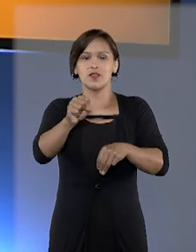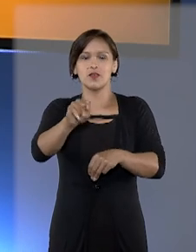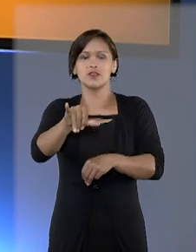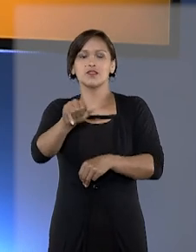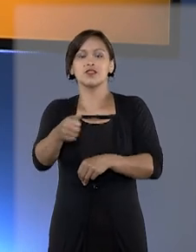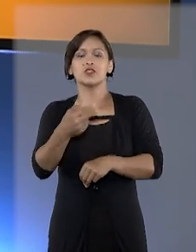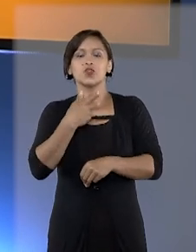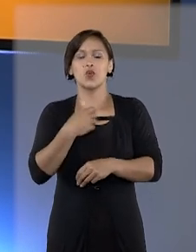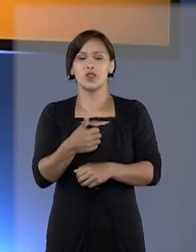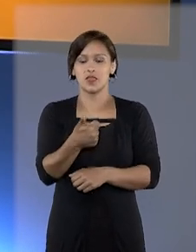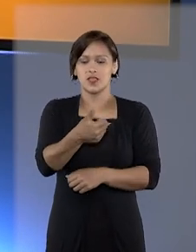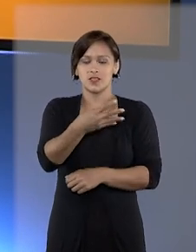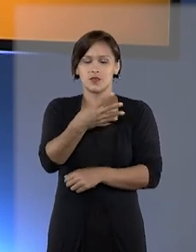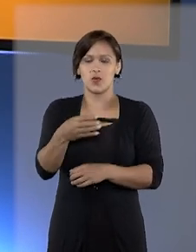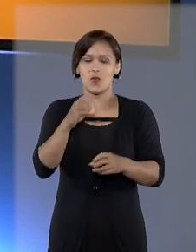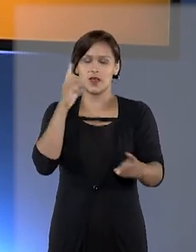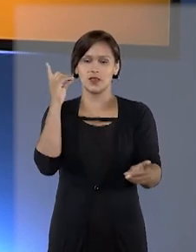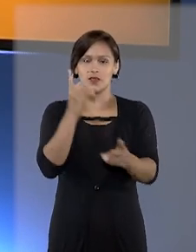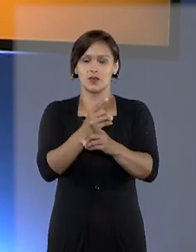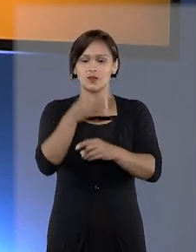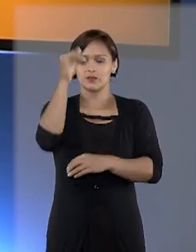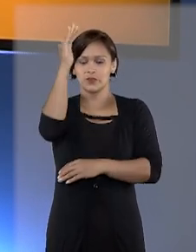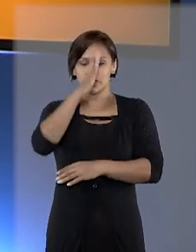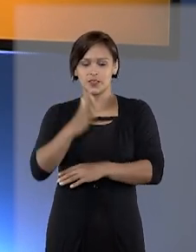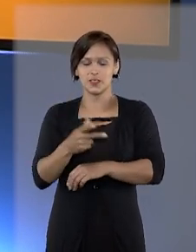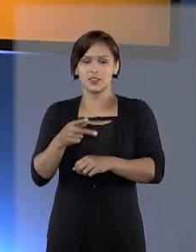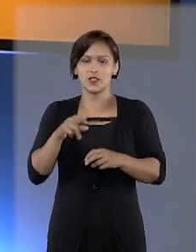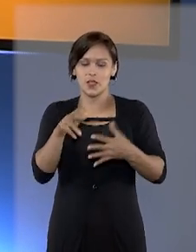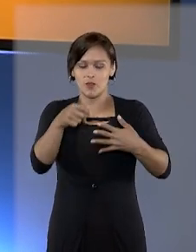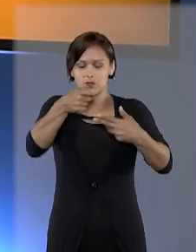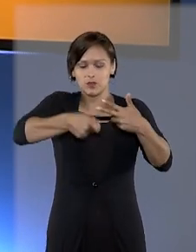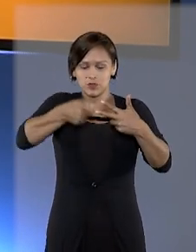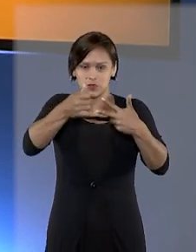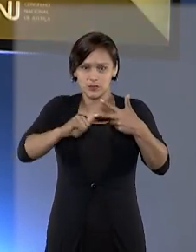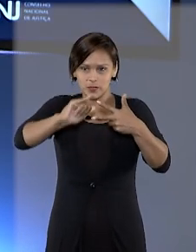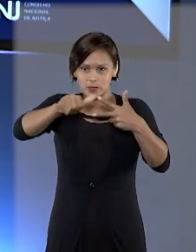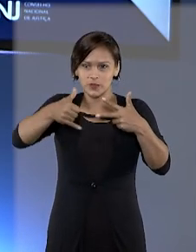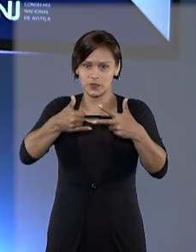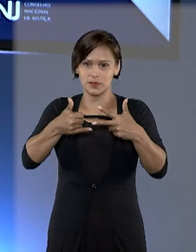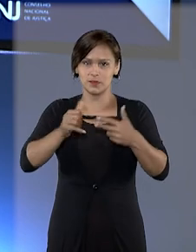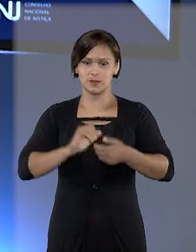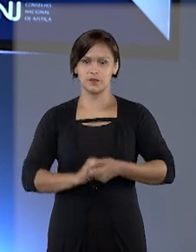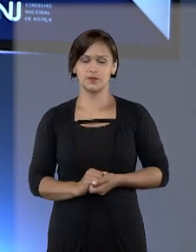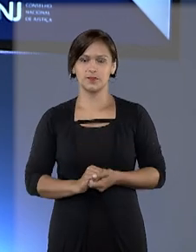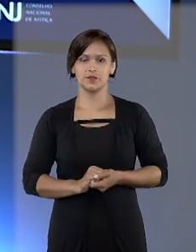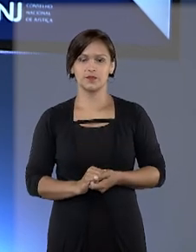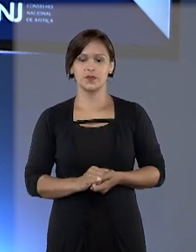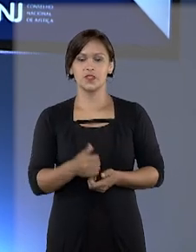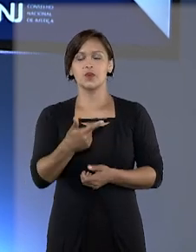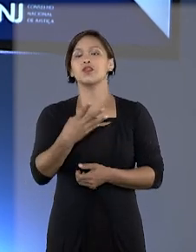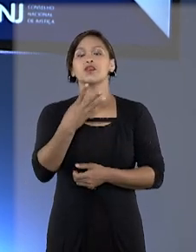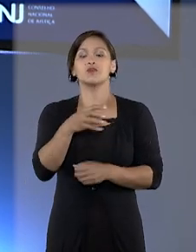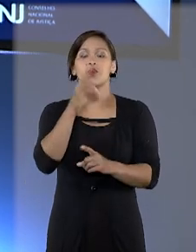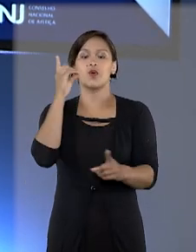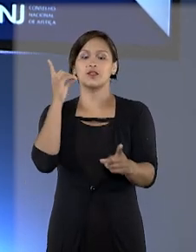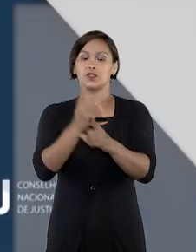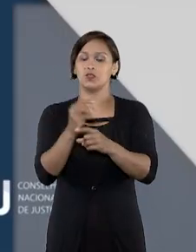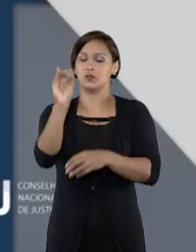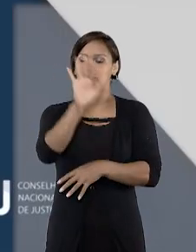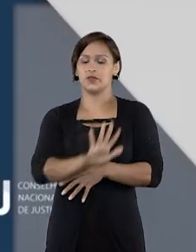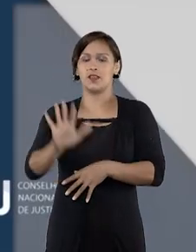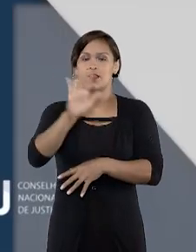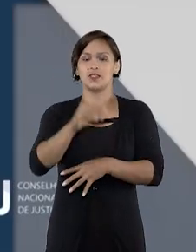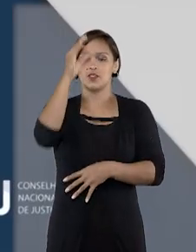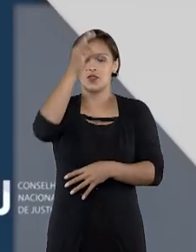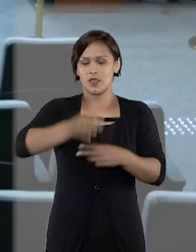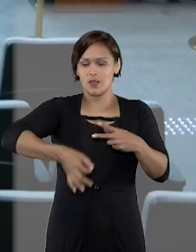durante o 14º Encontro Nacional do Poder Judiciário. O 14º Encontro Nacional